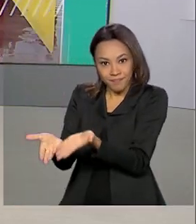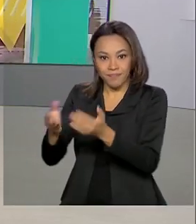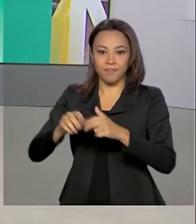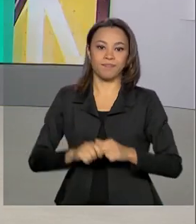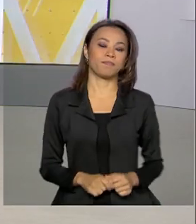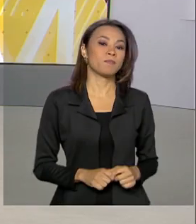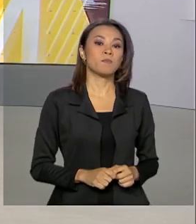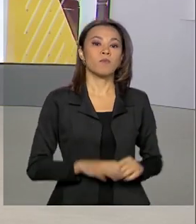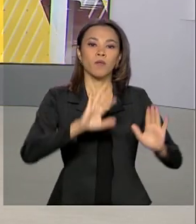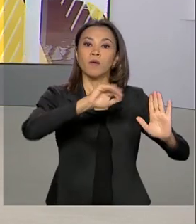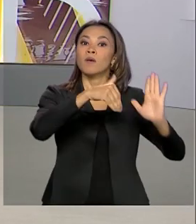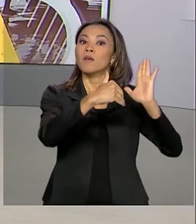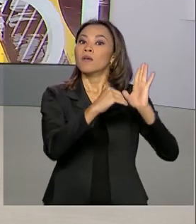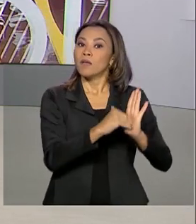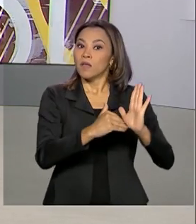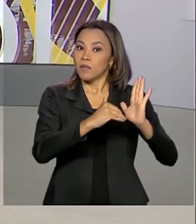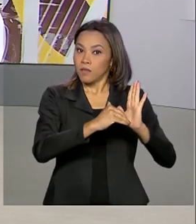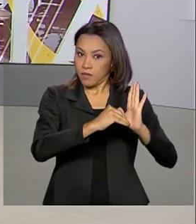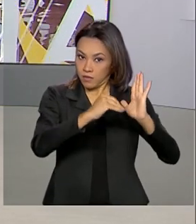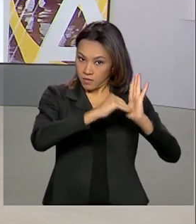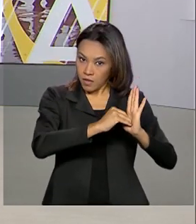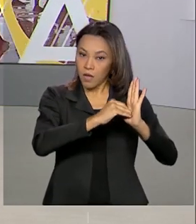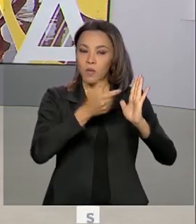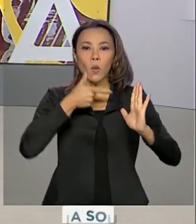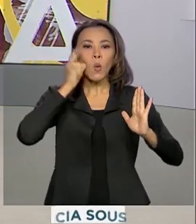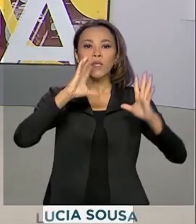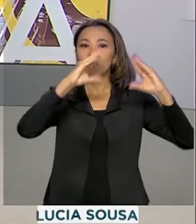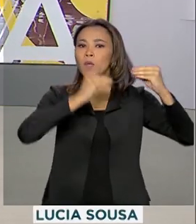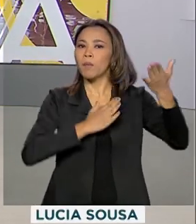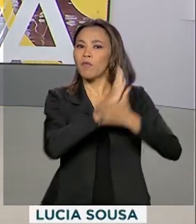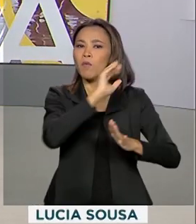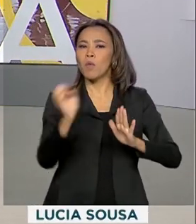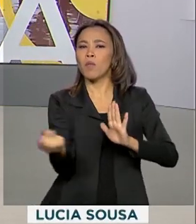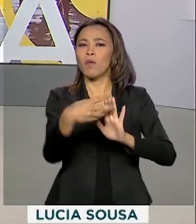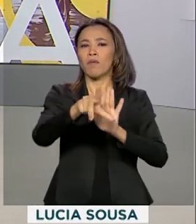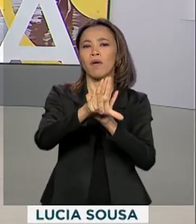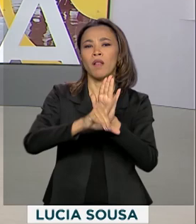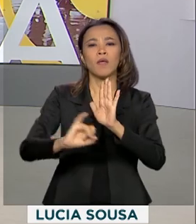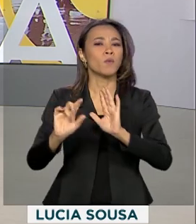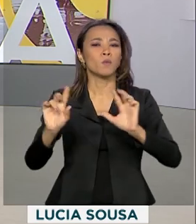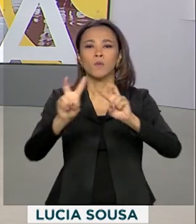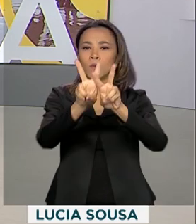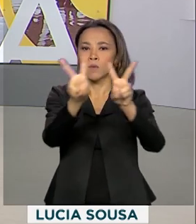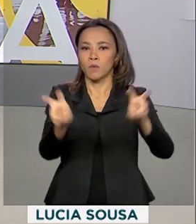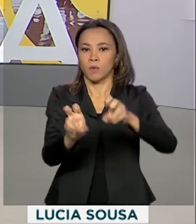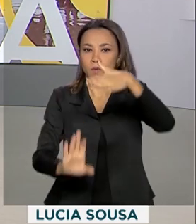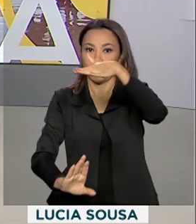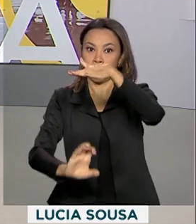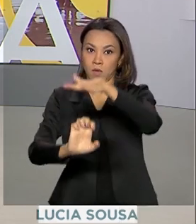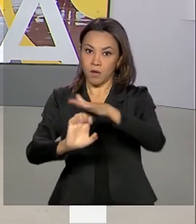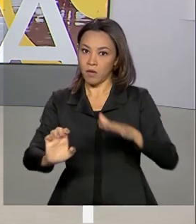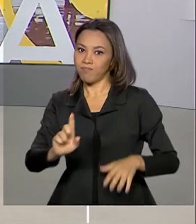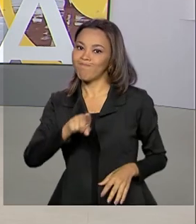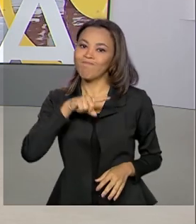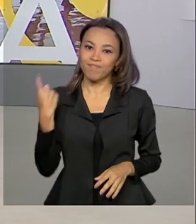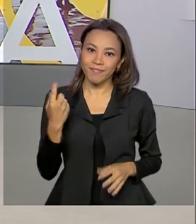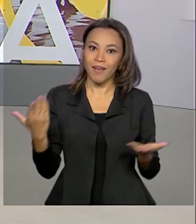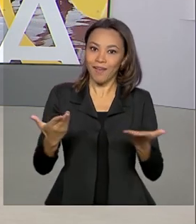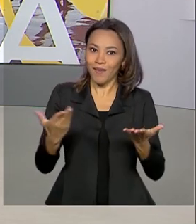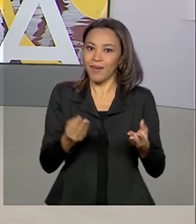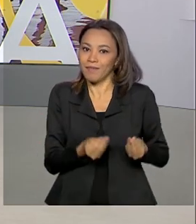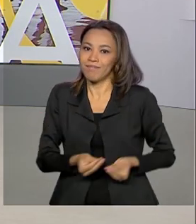O Senado aprovou na noite de ontem a nova lei de falências e o assunto segue agora para a sanção do Presidente da República.